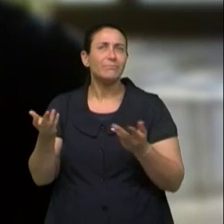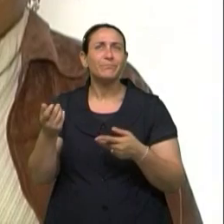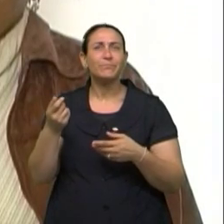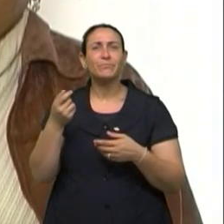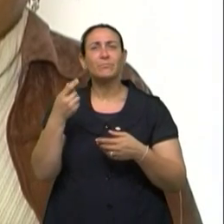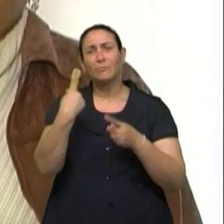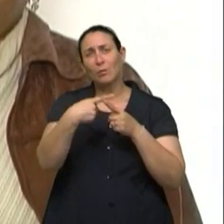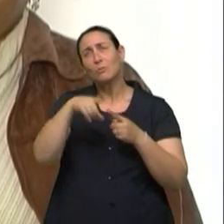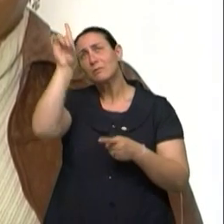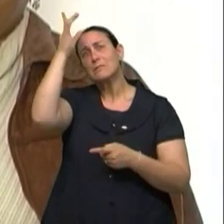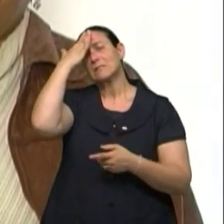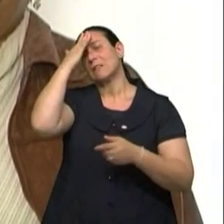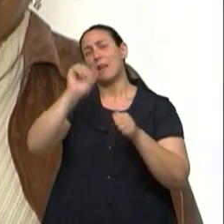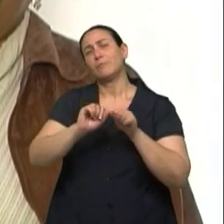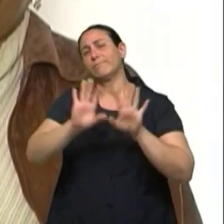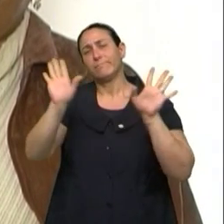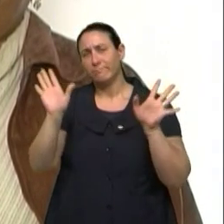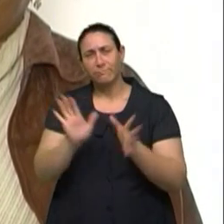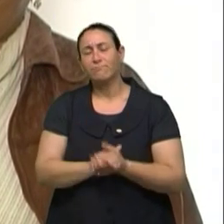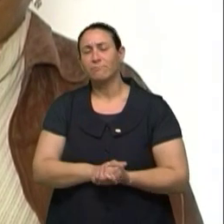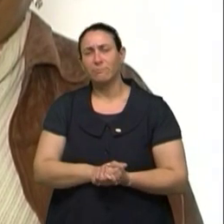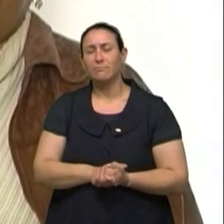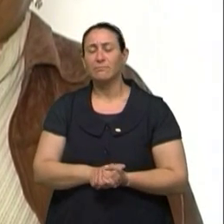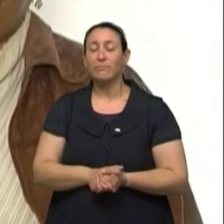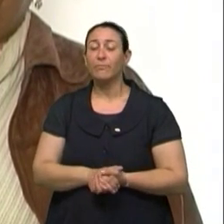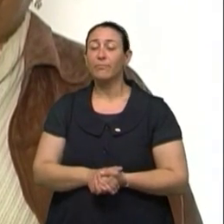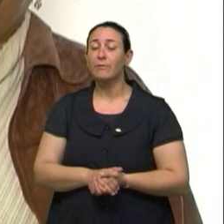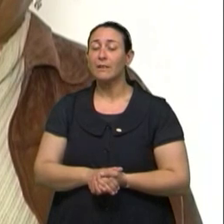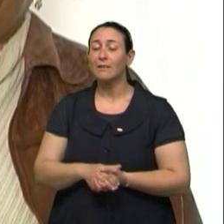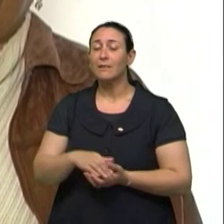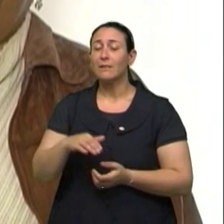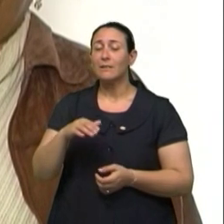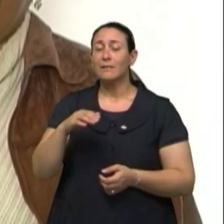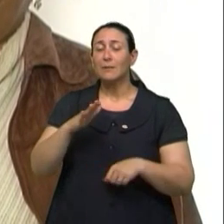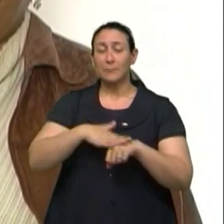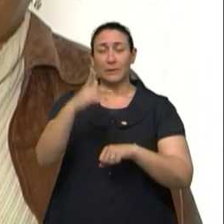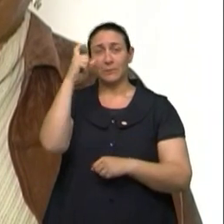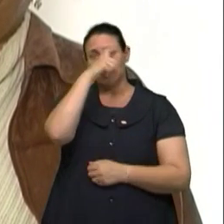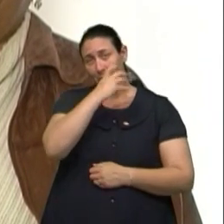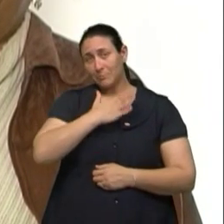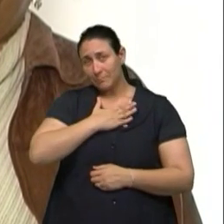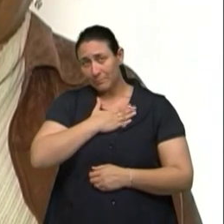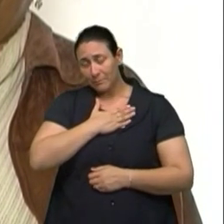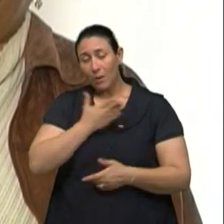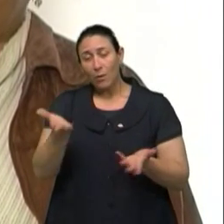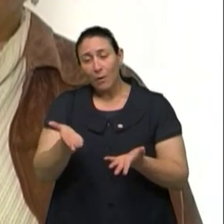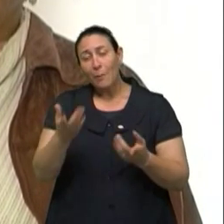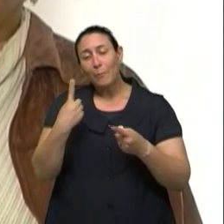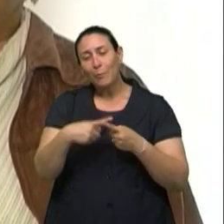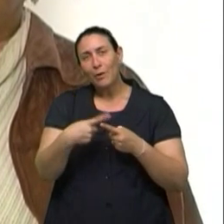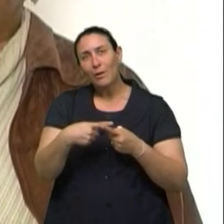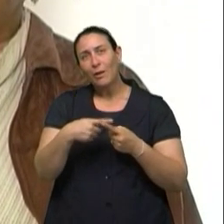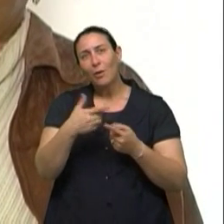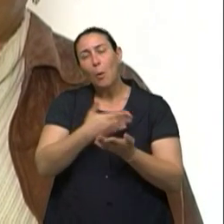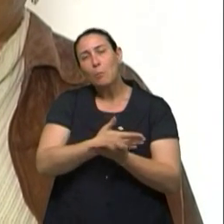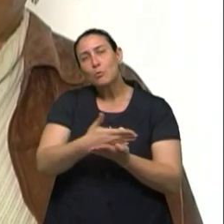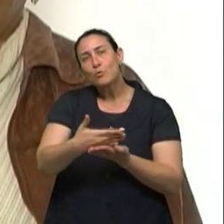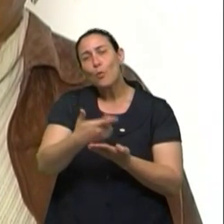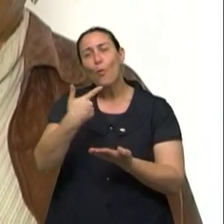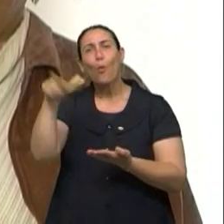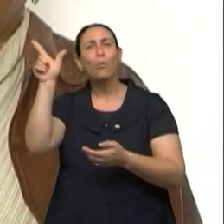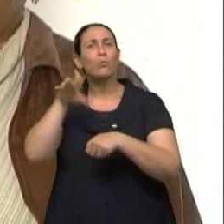um sarrafato. O mais difícil para mim que está sendo agora é que começou a aparecer outras doenças.